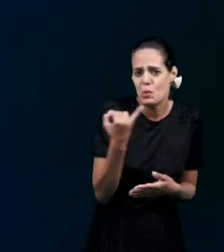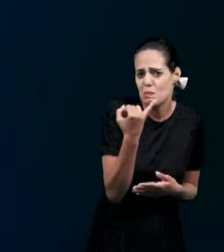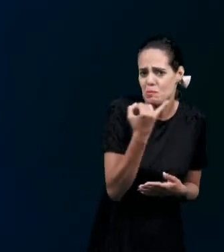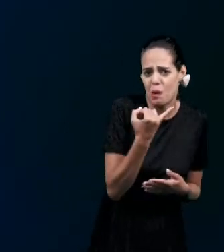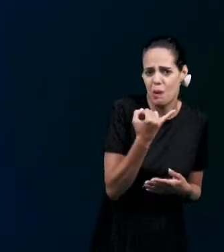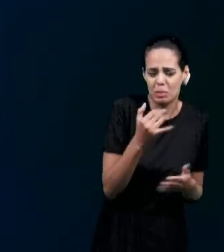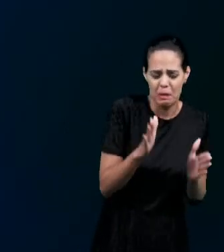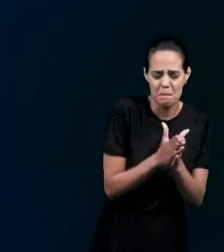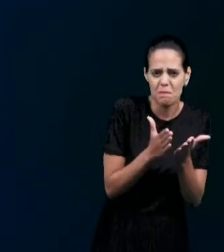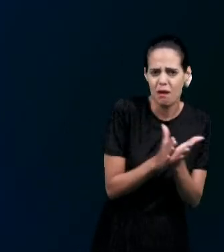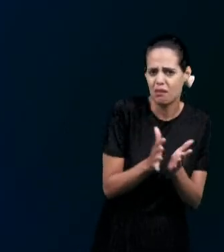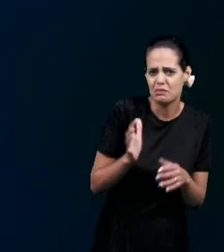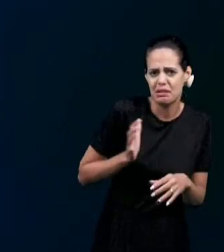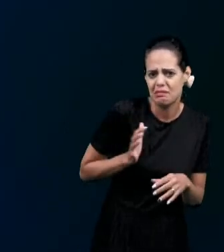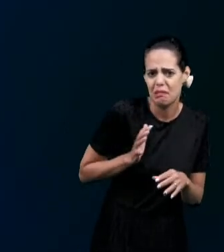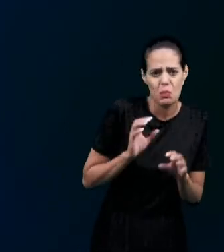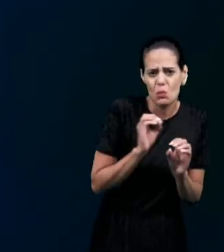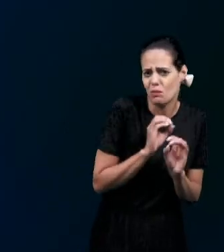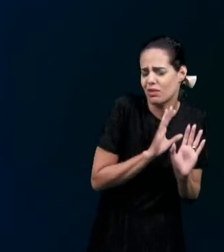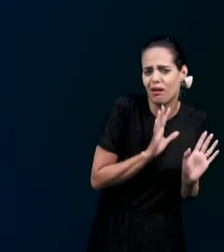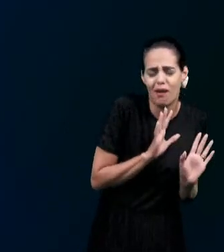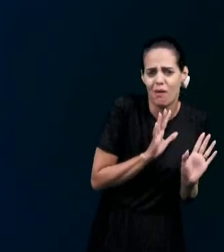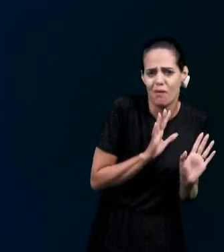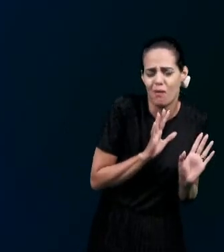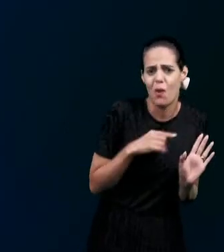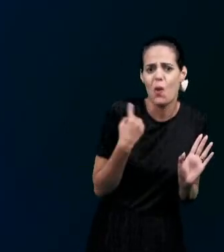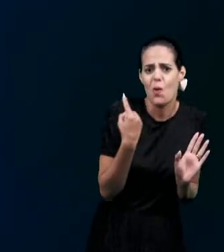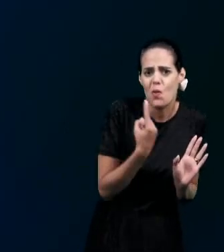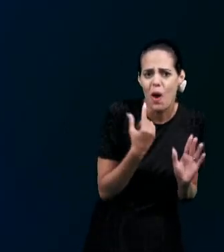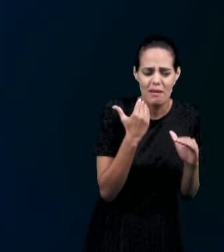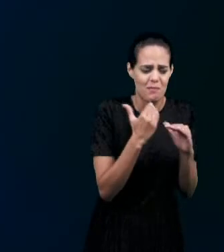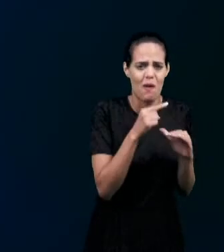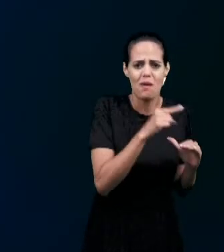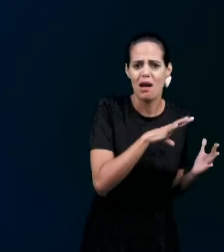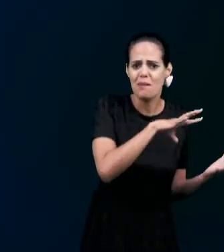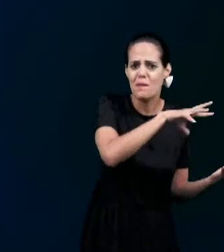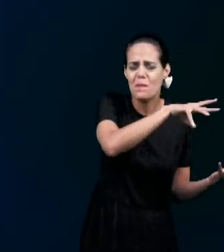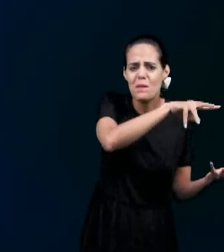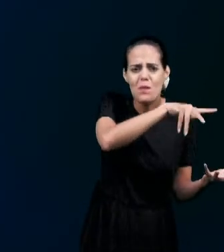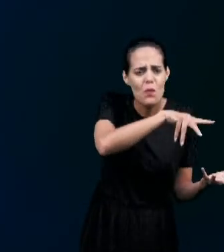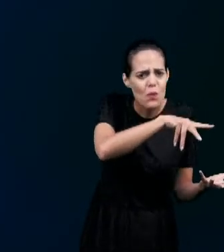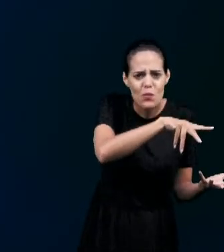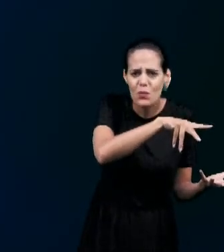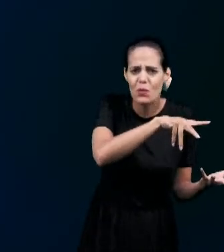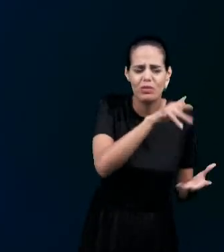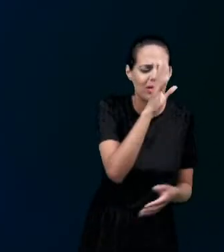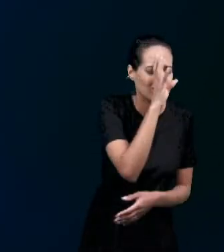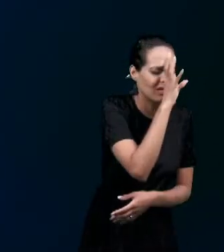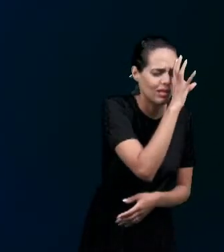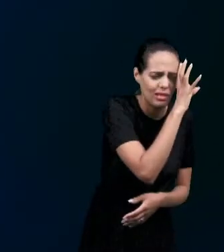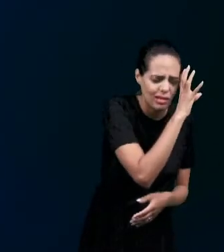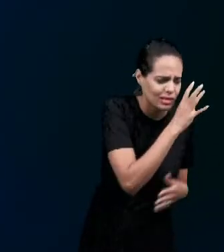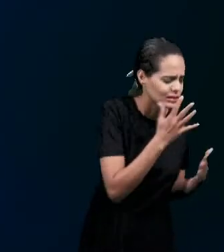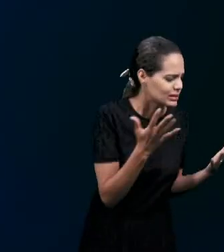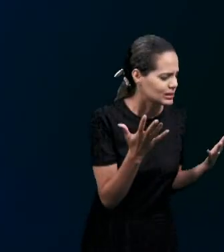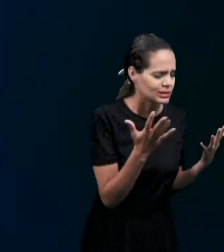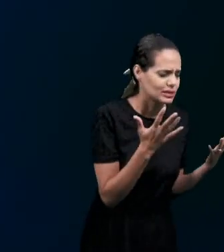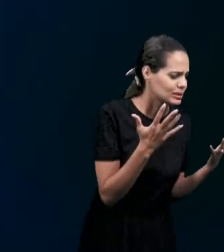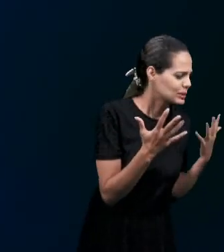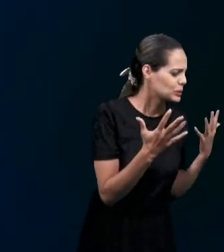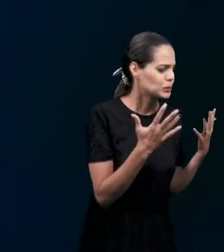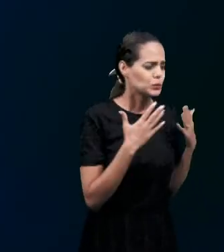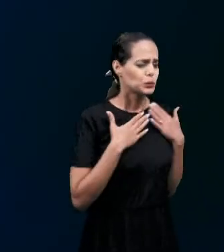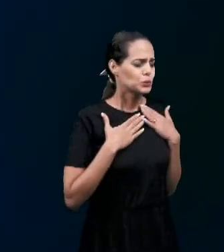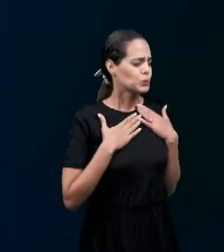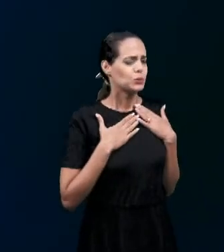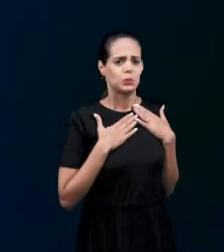Ovelhas Sem pastor Mas agora Nós somos O povo do Senhor No texto em Romanos Capítulo 9